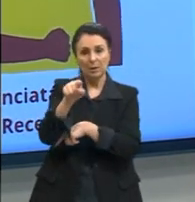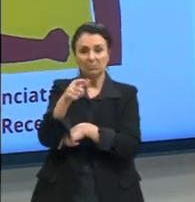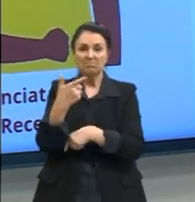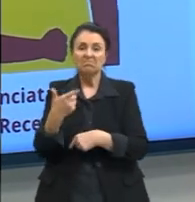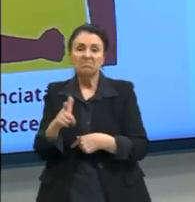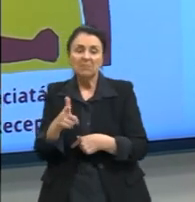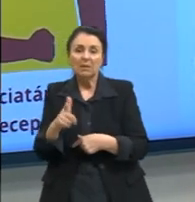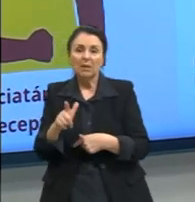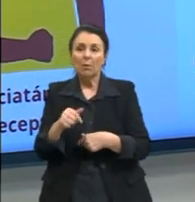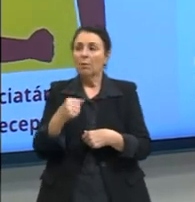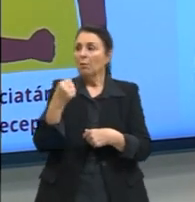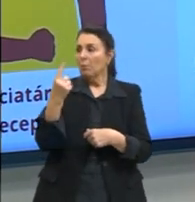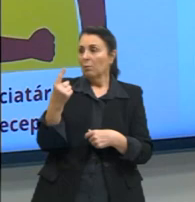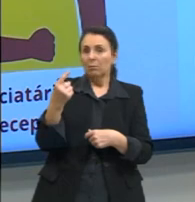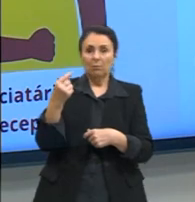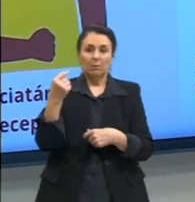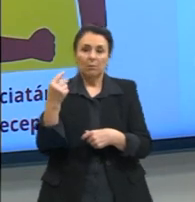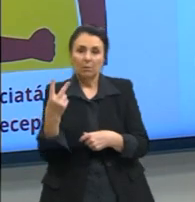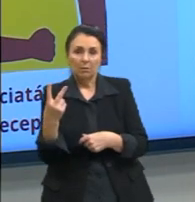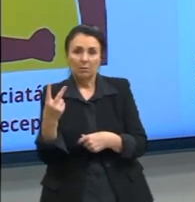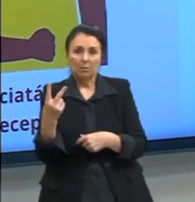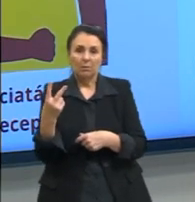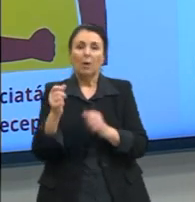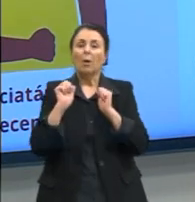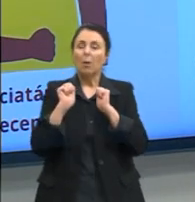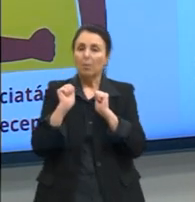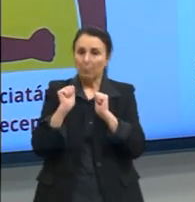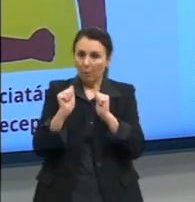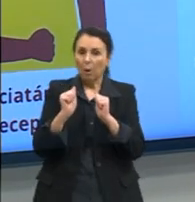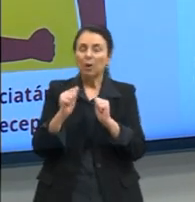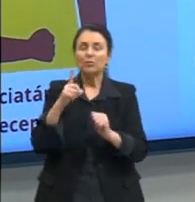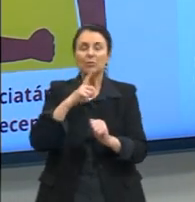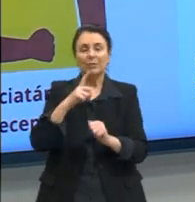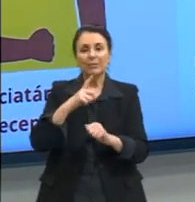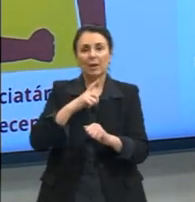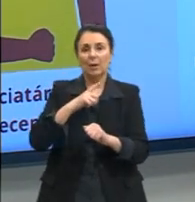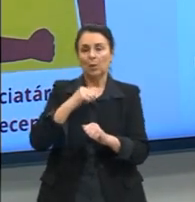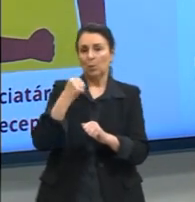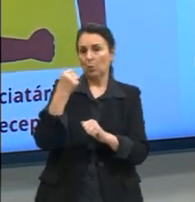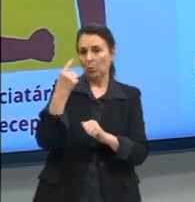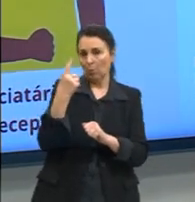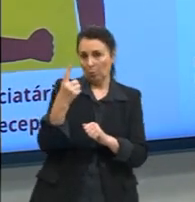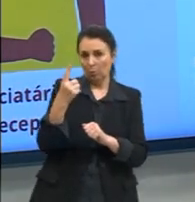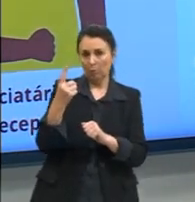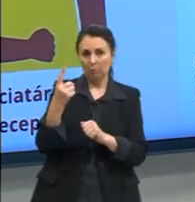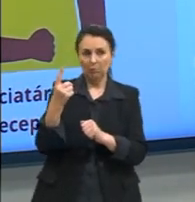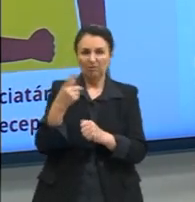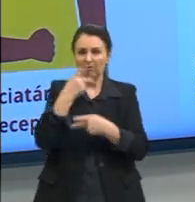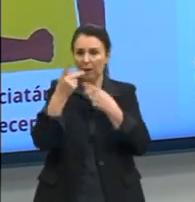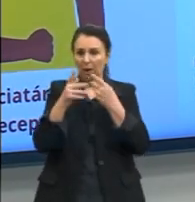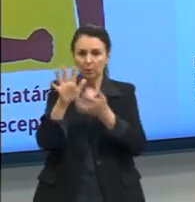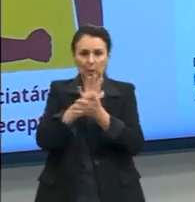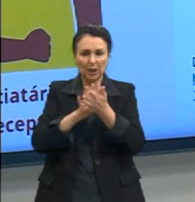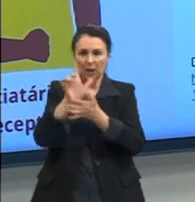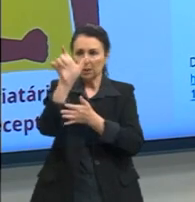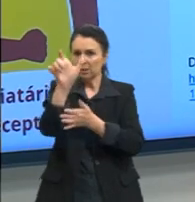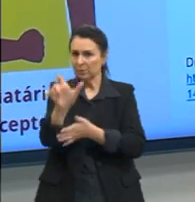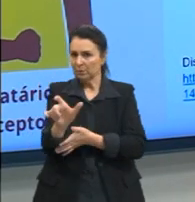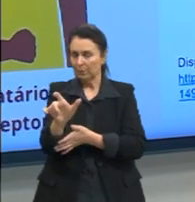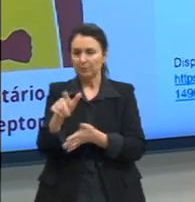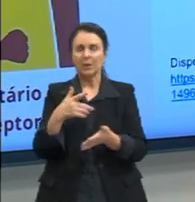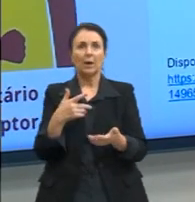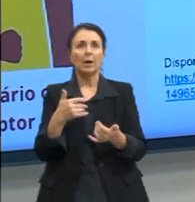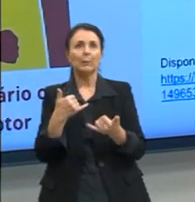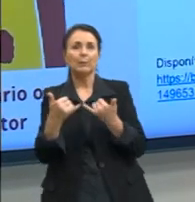necessariamente um e outro. A gente pode ter um para ninguém. Se vocês escrevem um diário, por